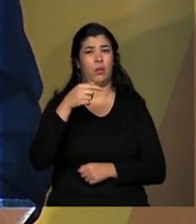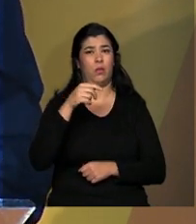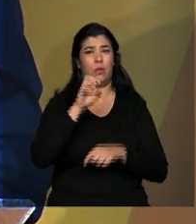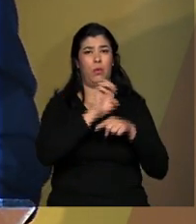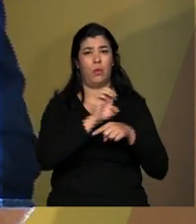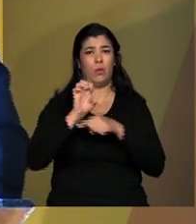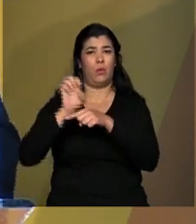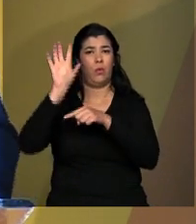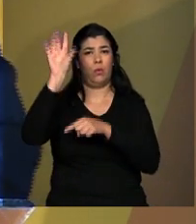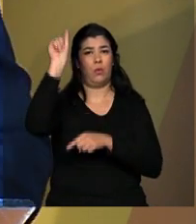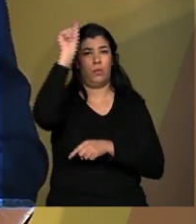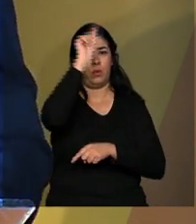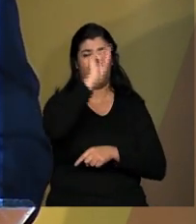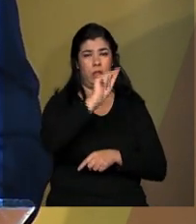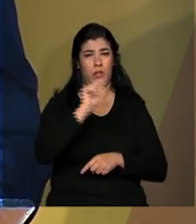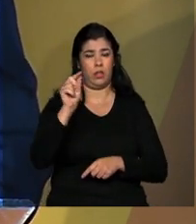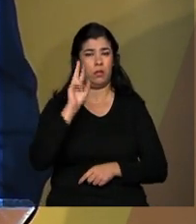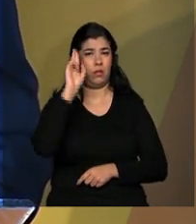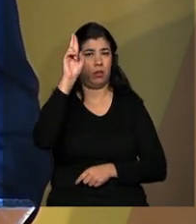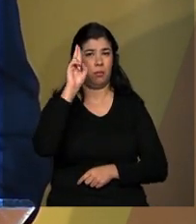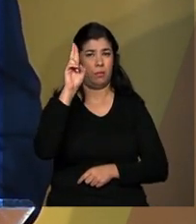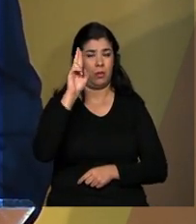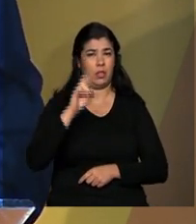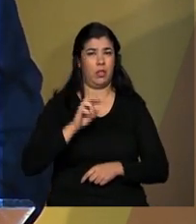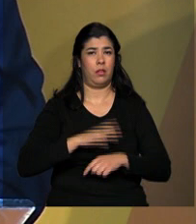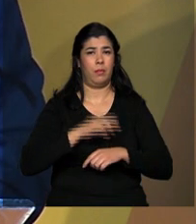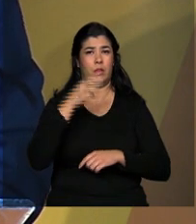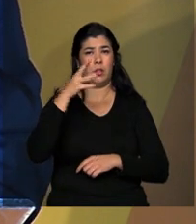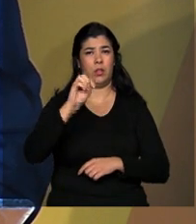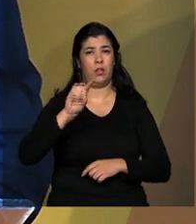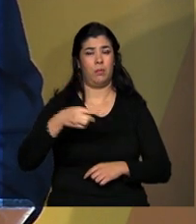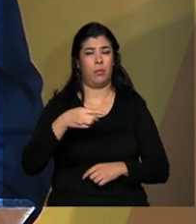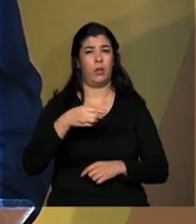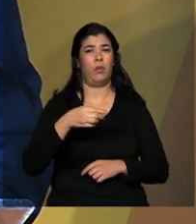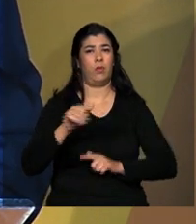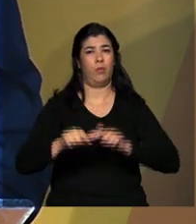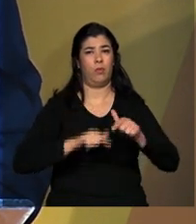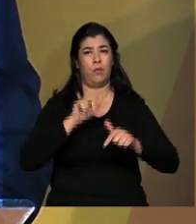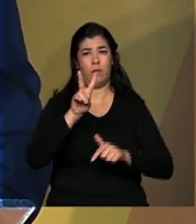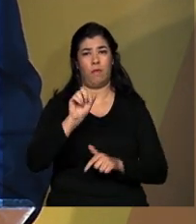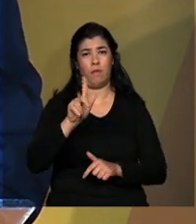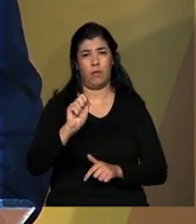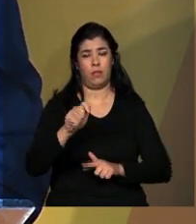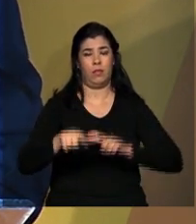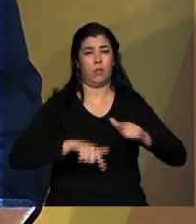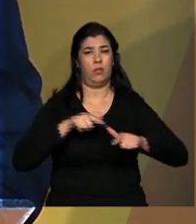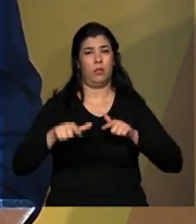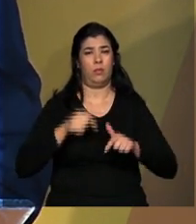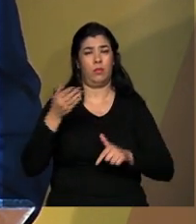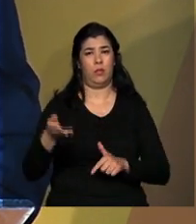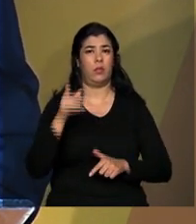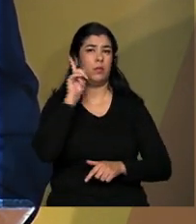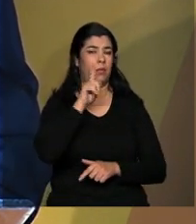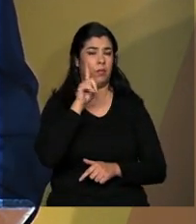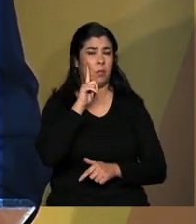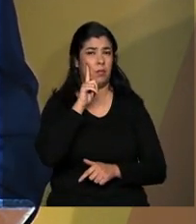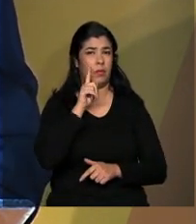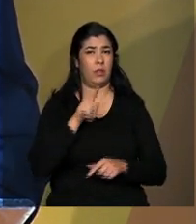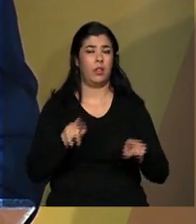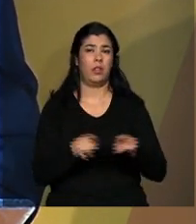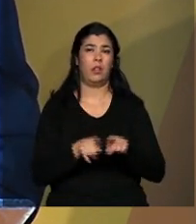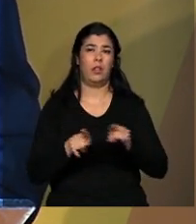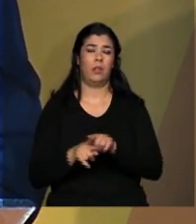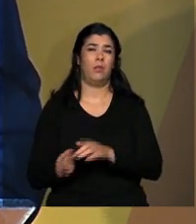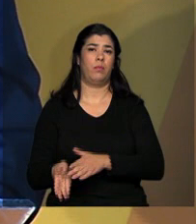80 mil empregos na economia dos Estados Unidos. Por outro lado, as empresas